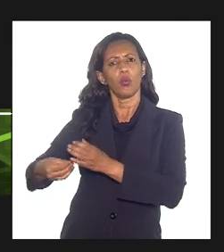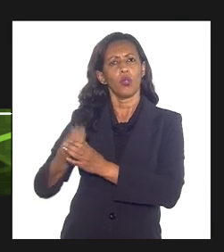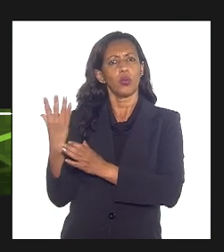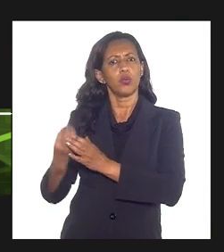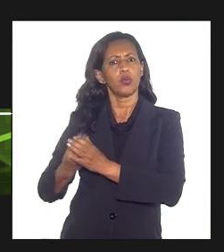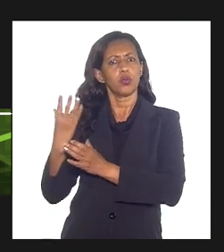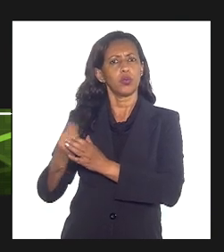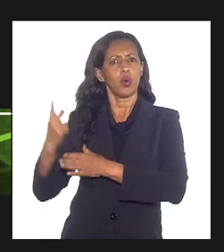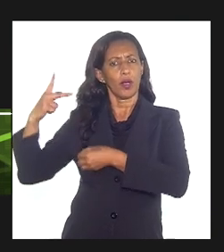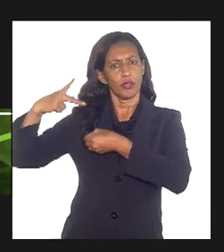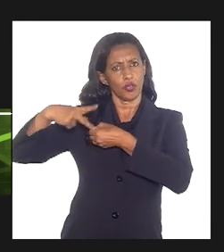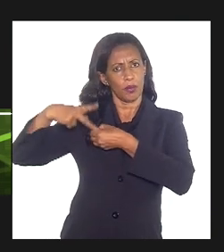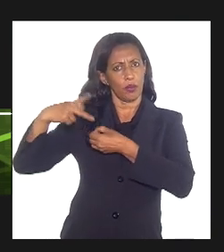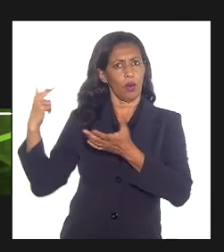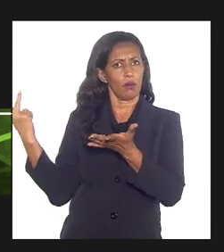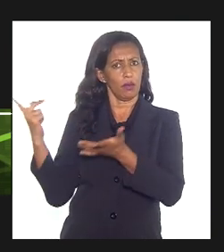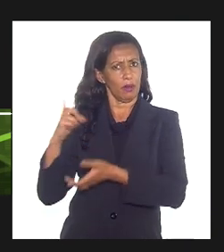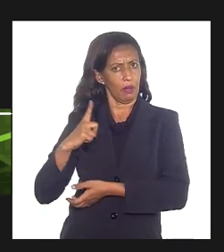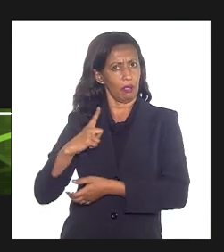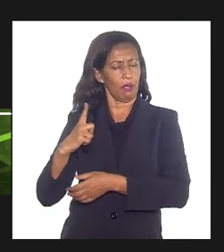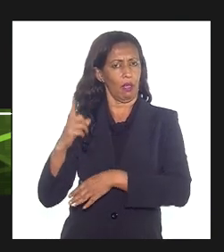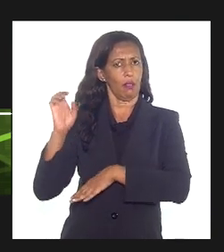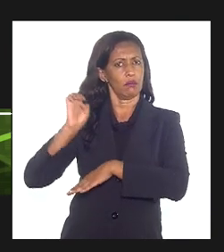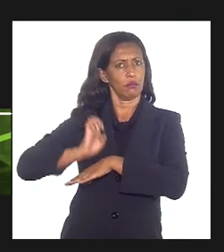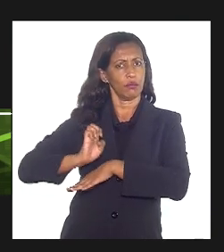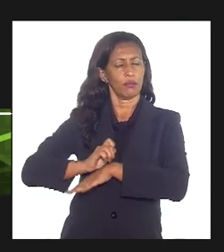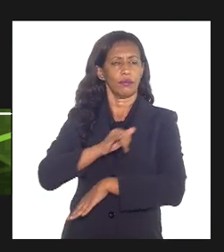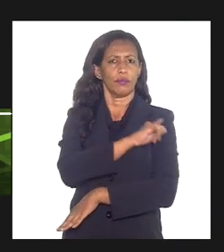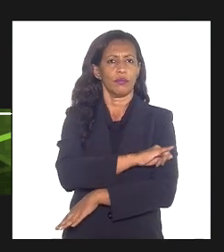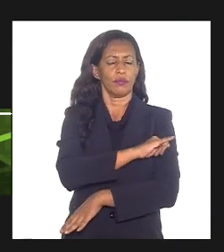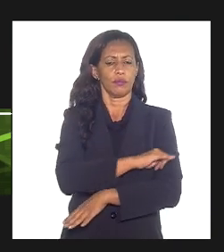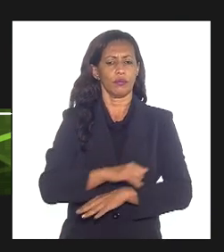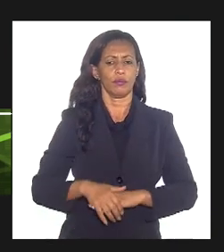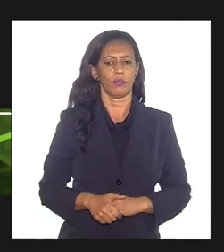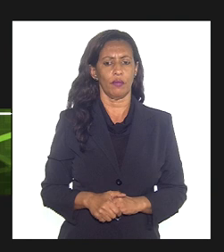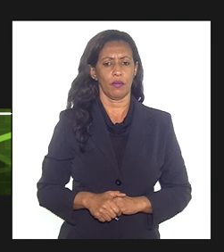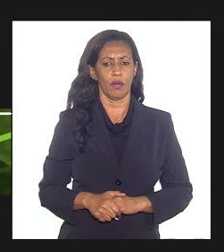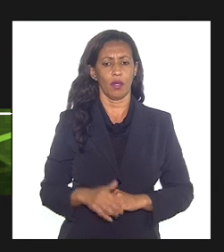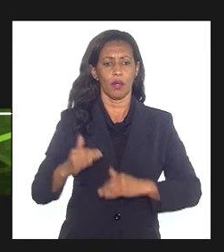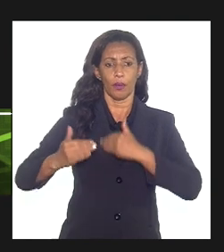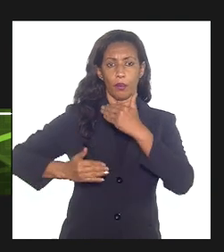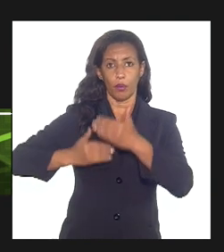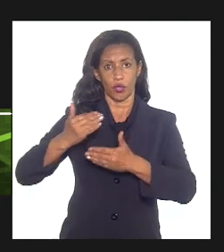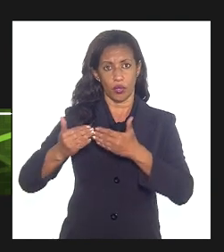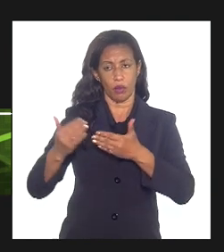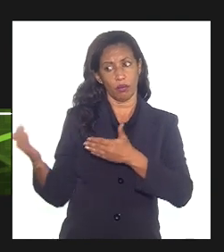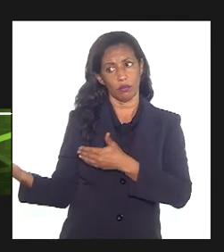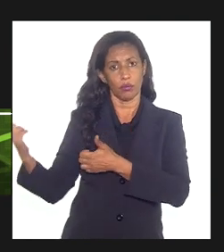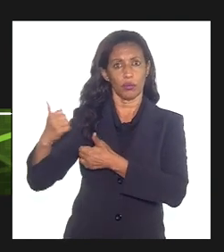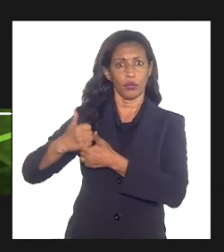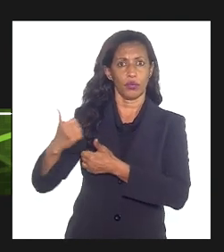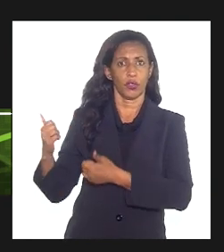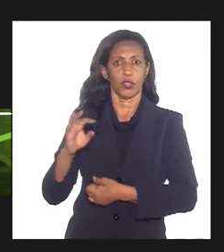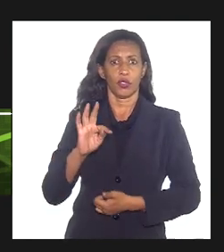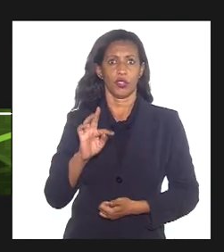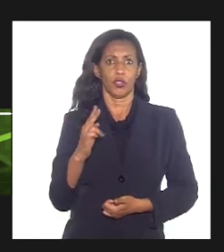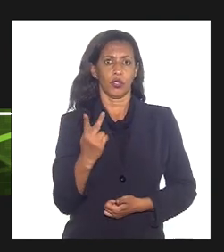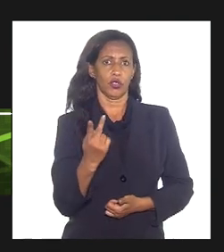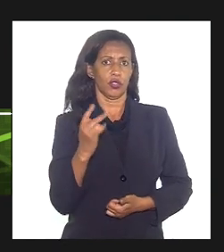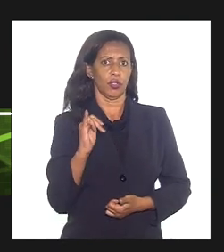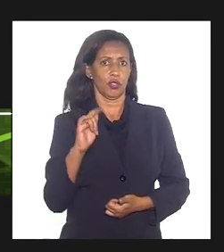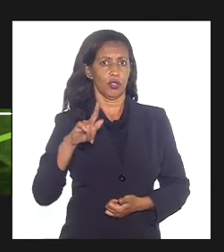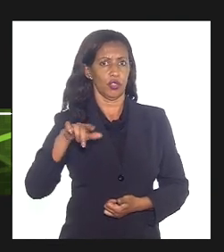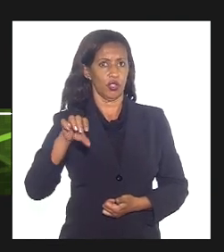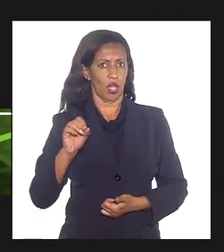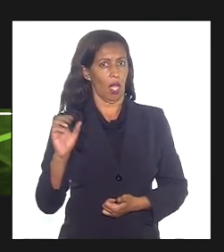interna de China, Rio de Janeiro, a contribuição ao Rio. Posteriormente, eu vou passar a palavra ao Tiago Homem, que é o